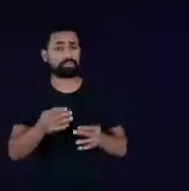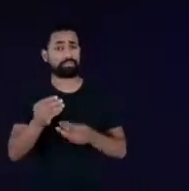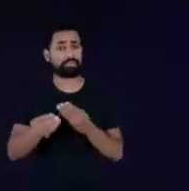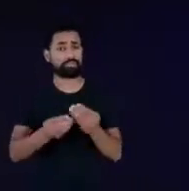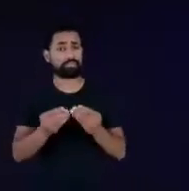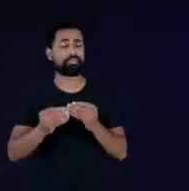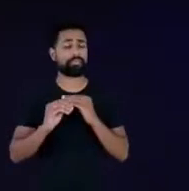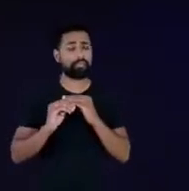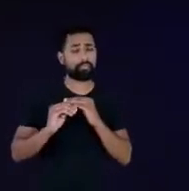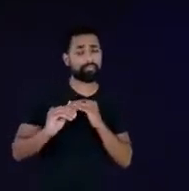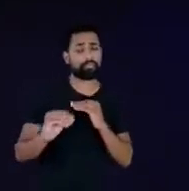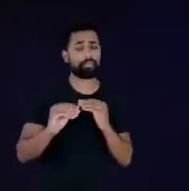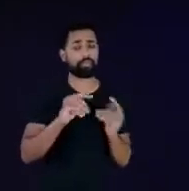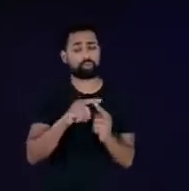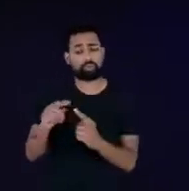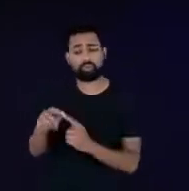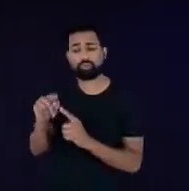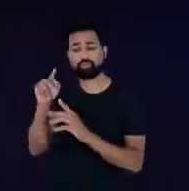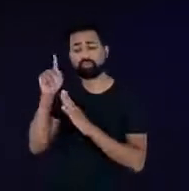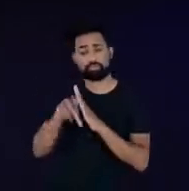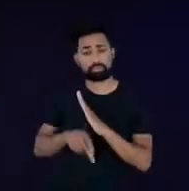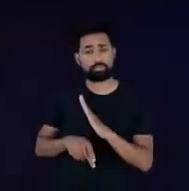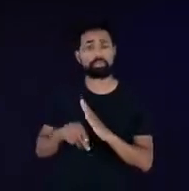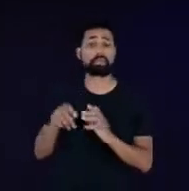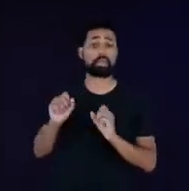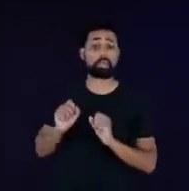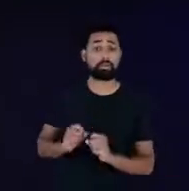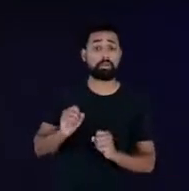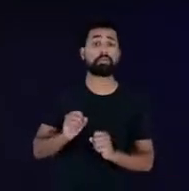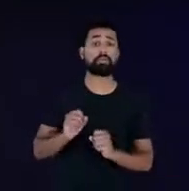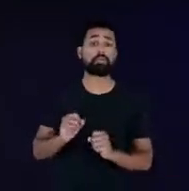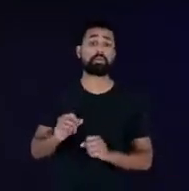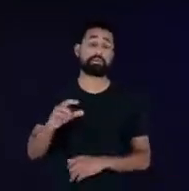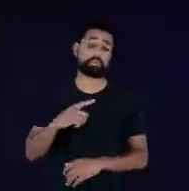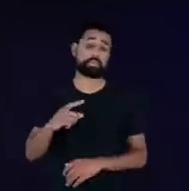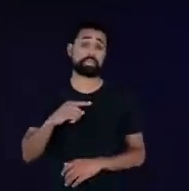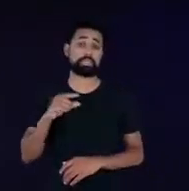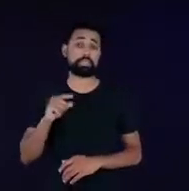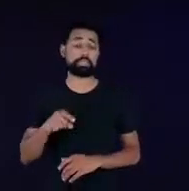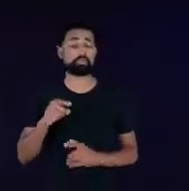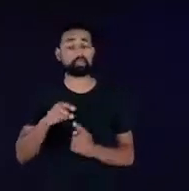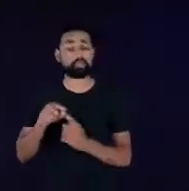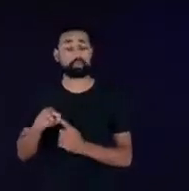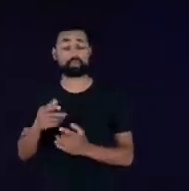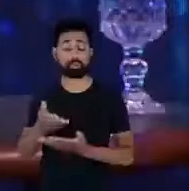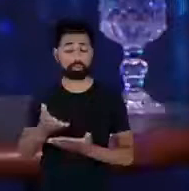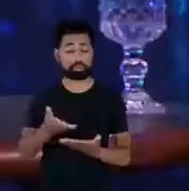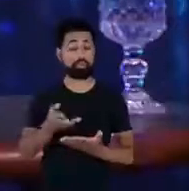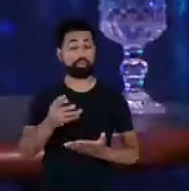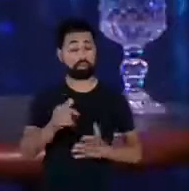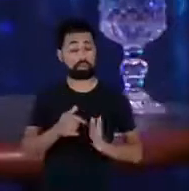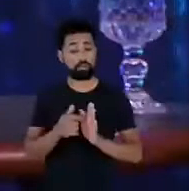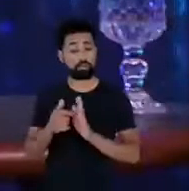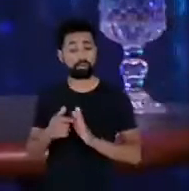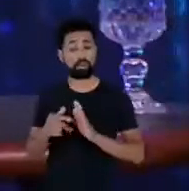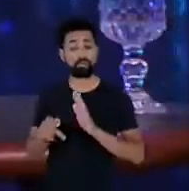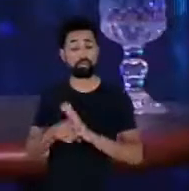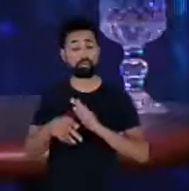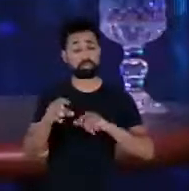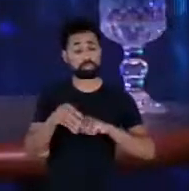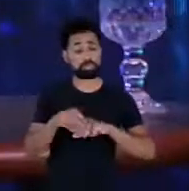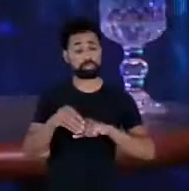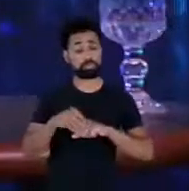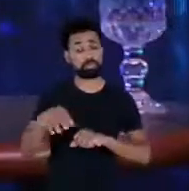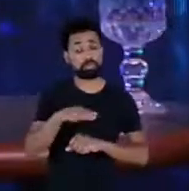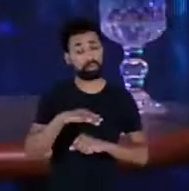do tipo de projeto que pode acessar esse serviço de garantia então isso vai trazer um nível de conhecimento para esse setor que hoje